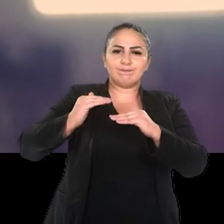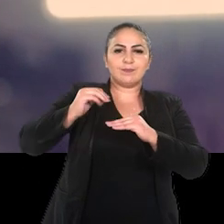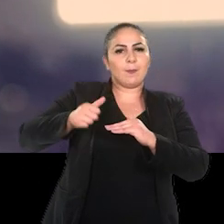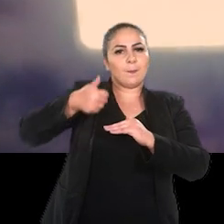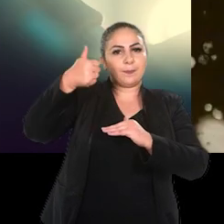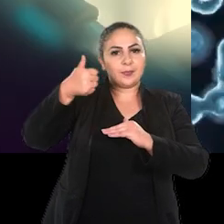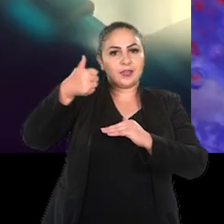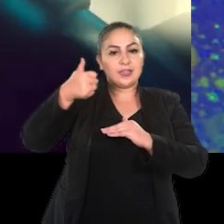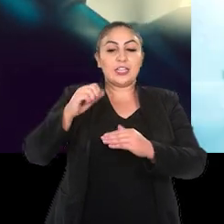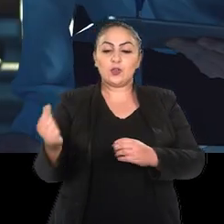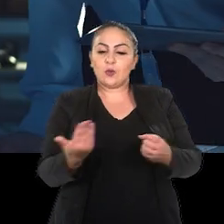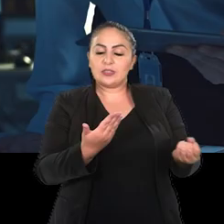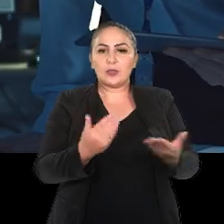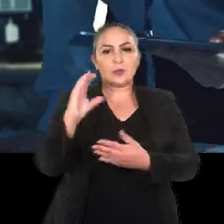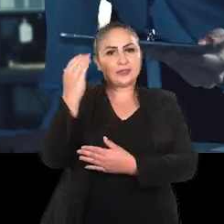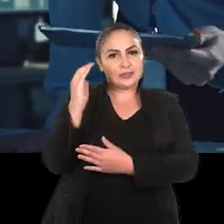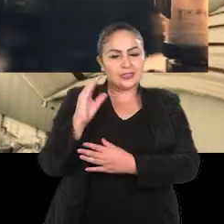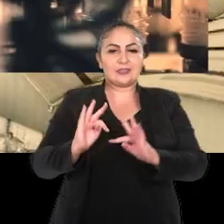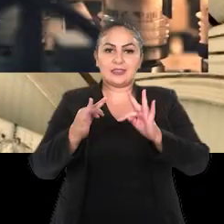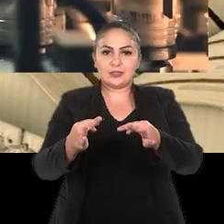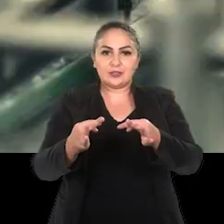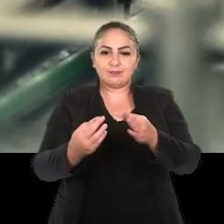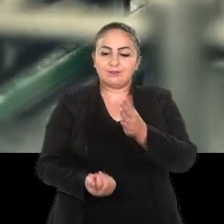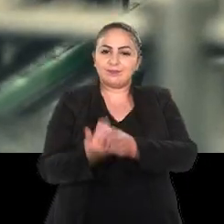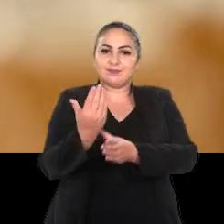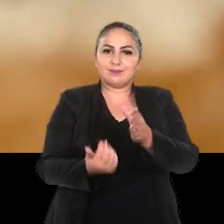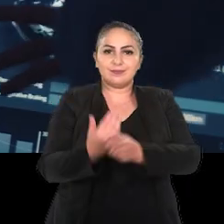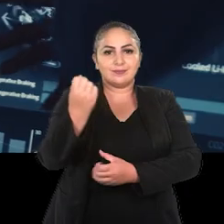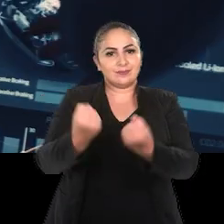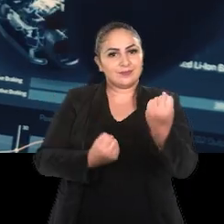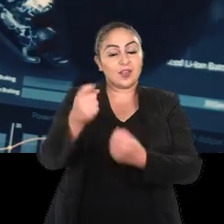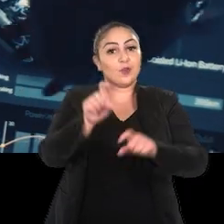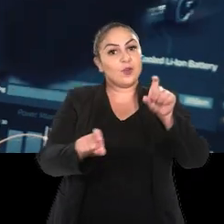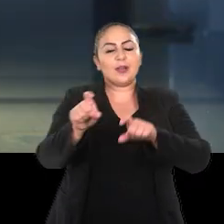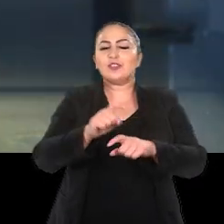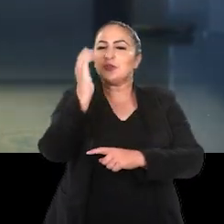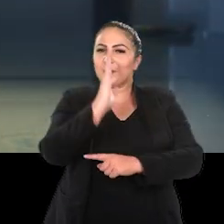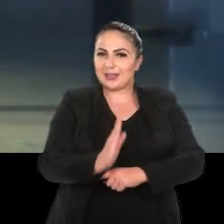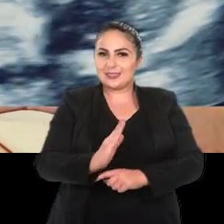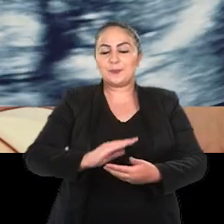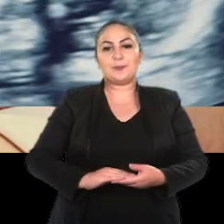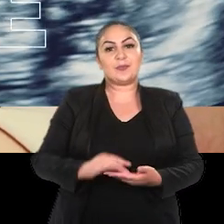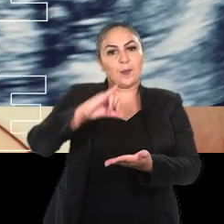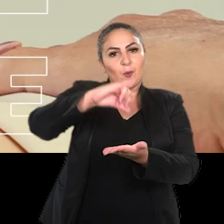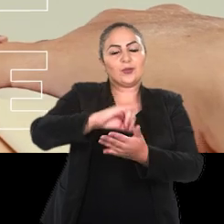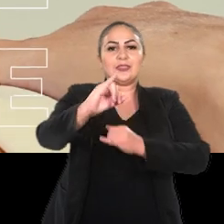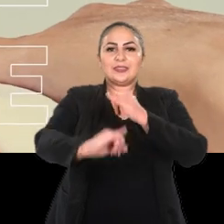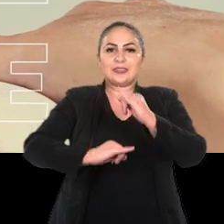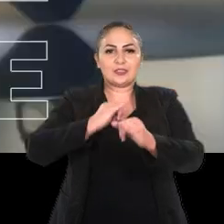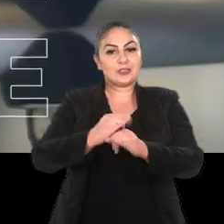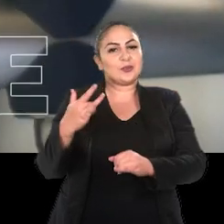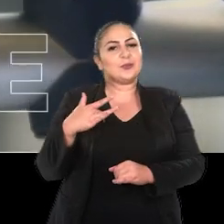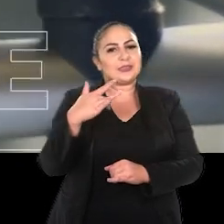de inovação, ciência e tecnologia. Perço da indústria de automação e informática do Brasil. Polo internacional